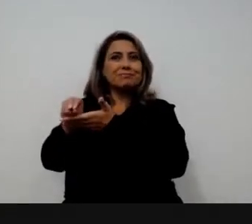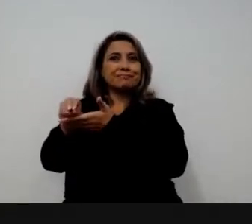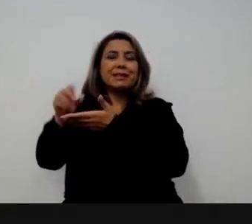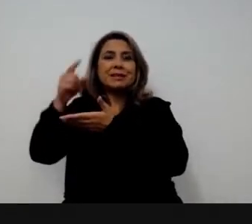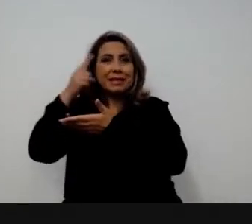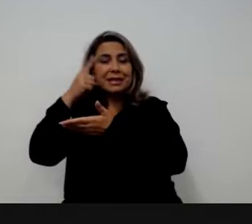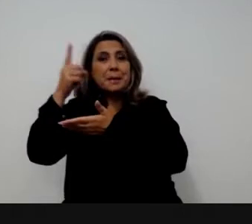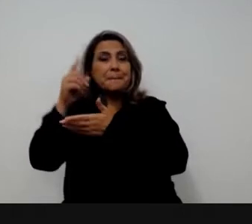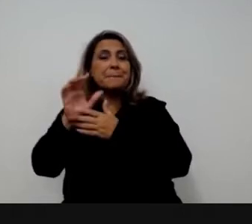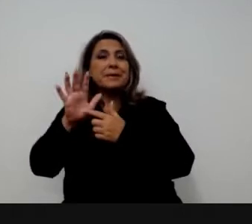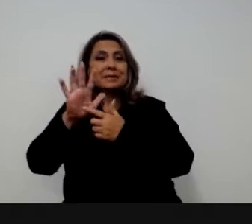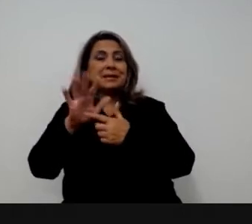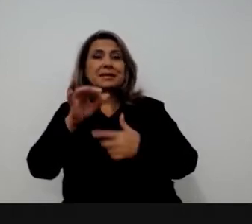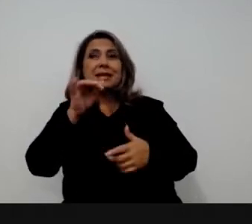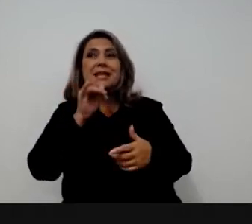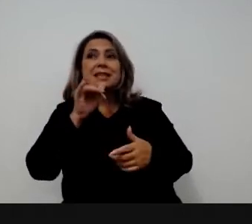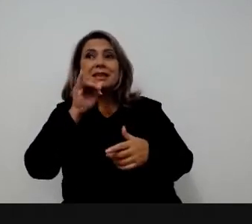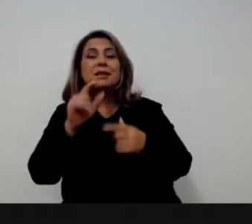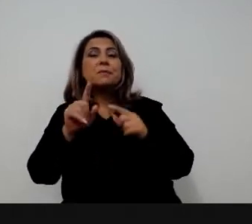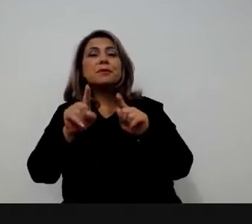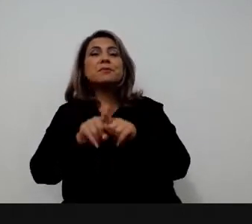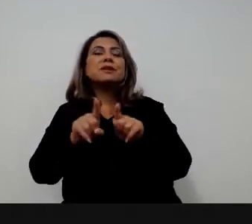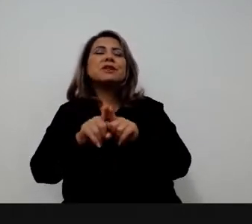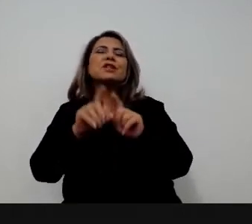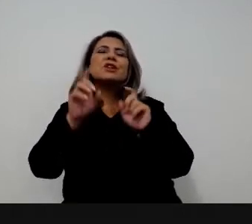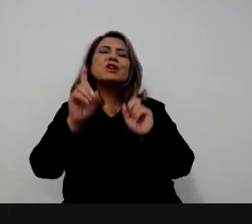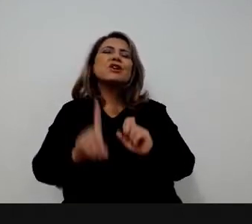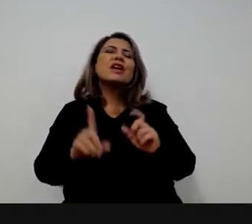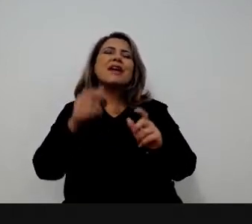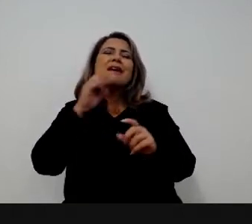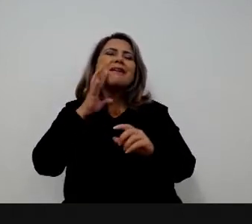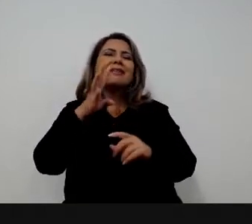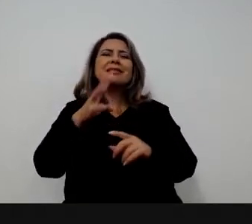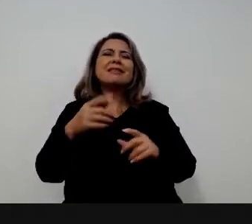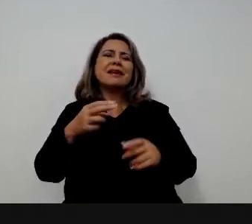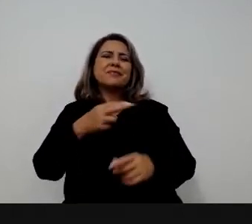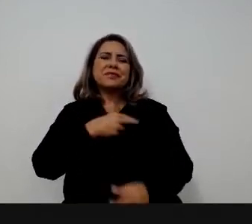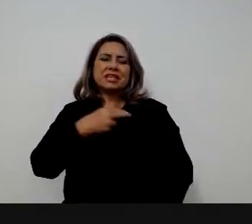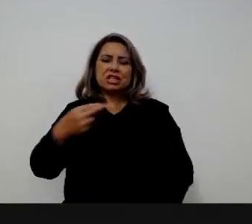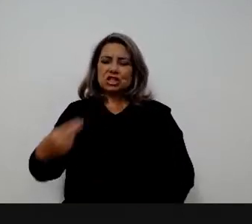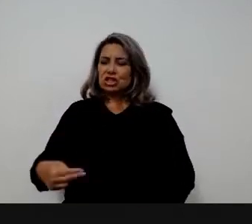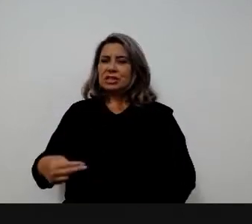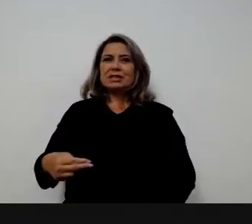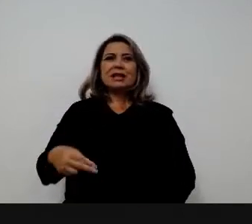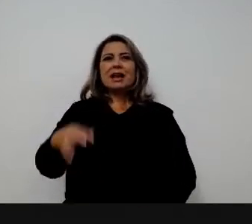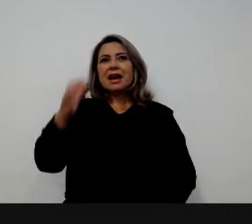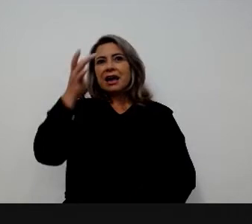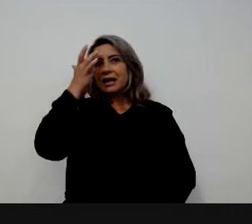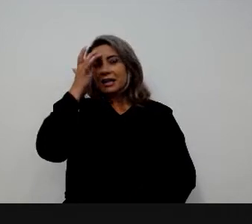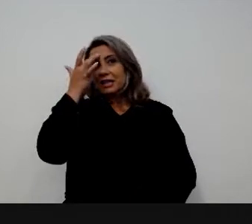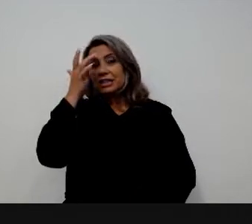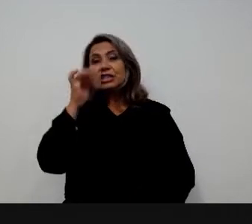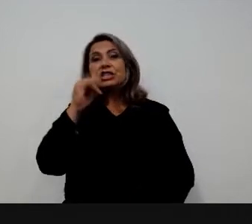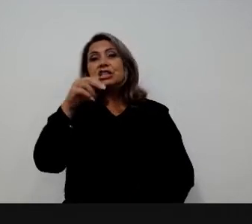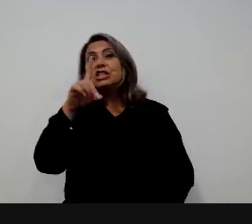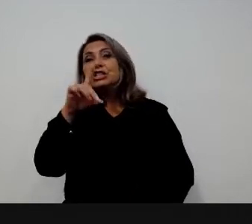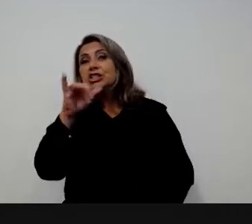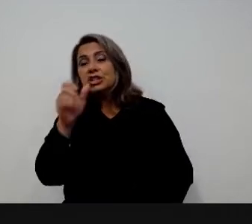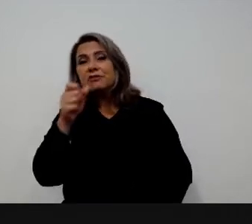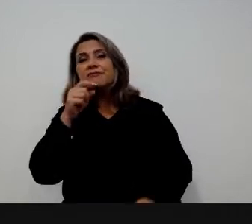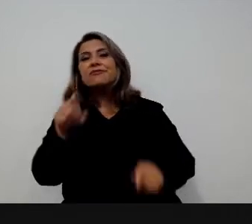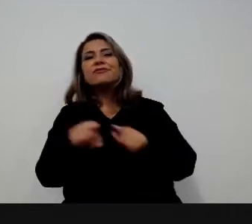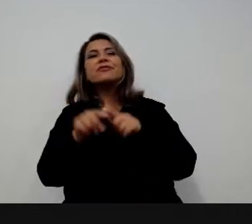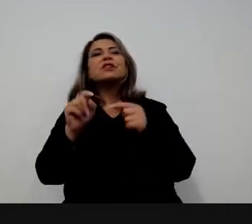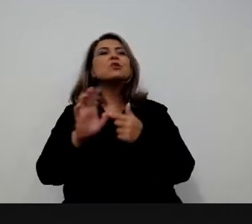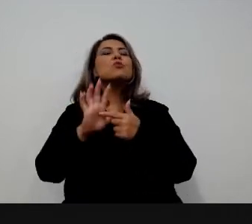principais exemplos hoje de educação e administração pública vêm da Ásia. China e Índia, por exemplo, são dois grandes exemplos. A China, pela sua